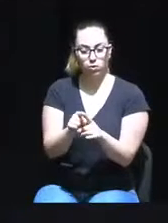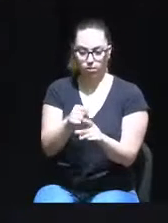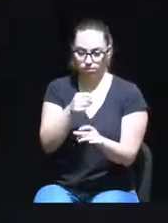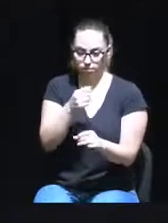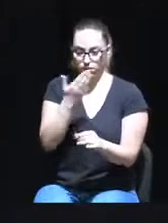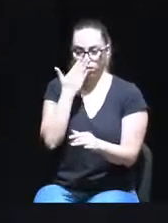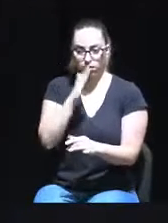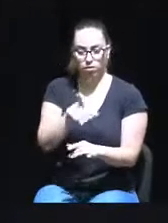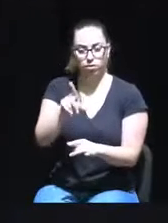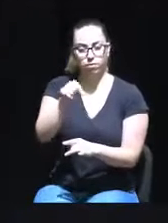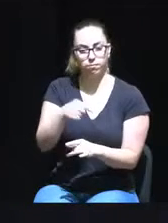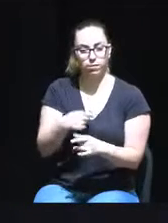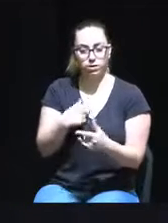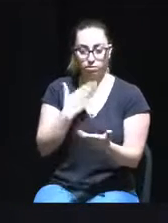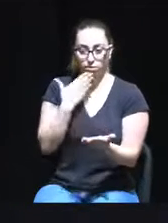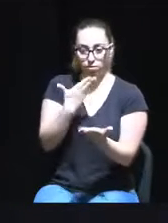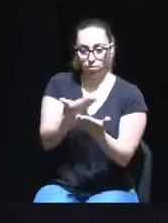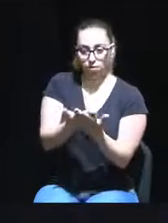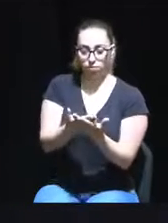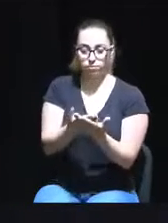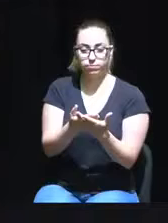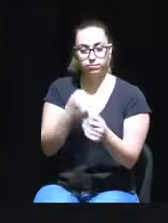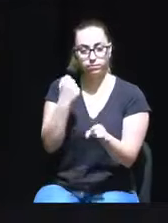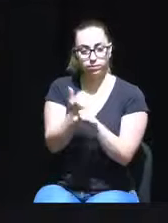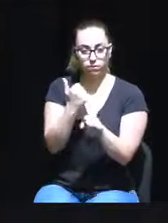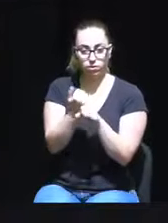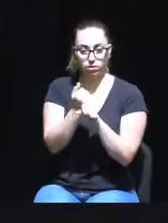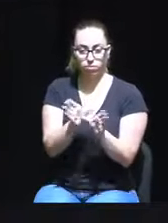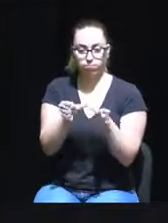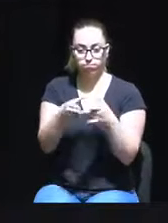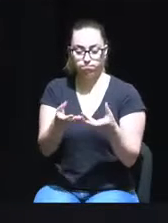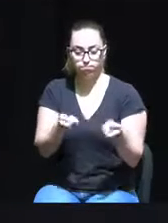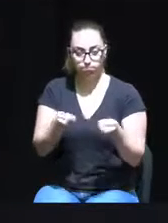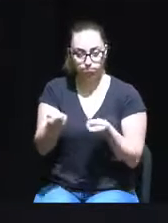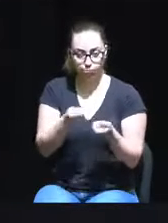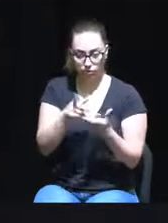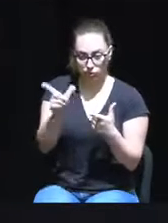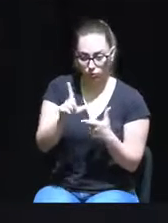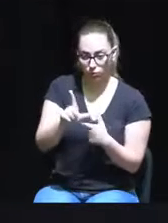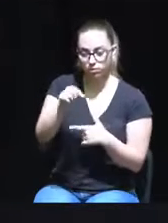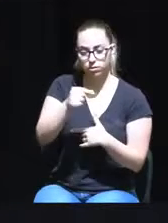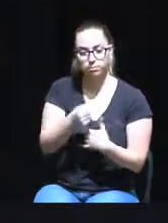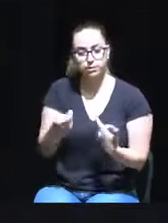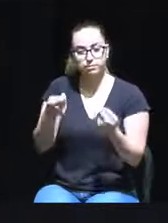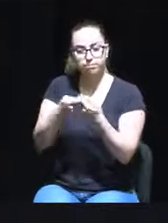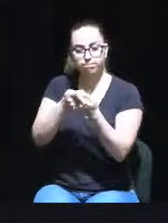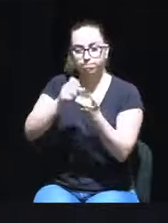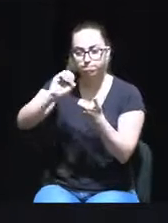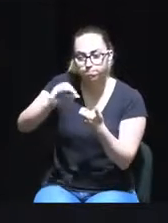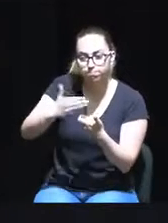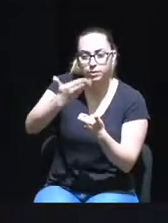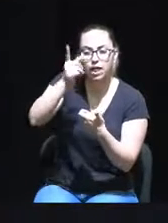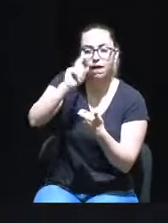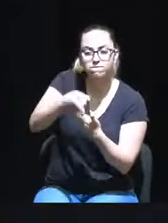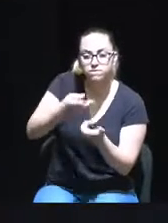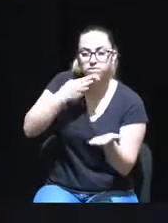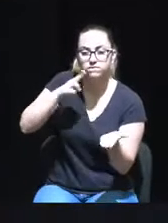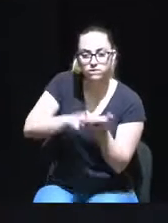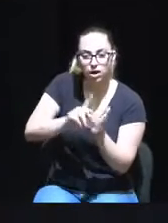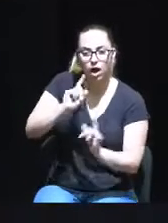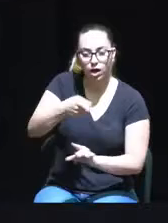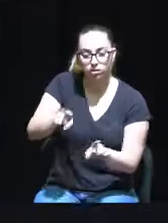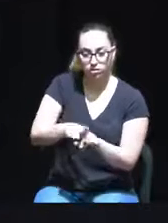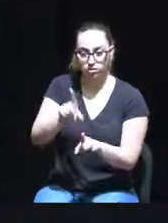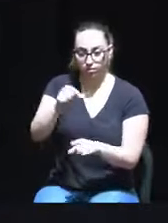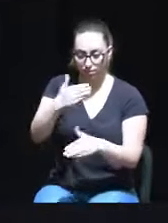refletem e emanam da atividade do Executivo e que nos permitam melhor enquadrar aquelas que foram as verdadeiras prioridades e as opções políticas